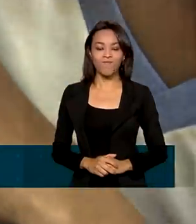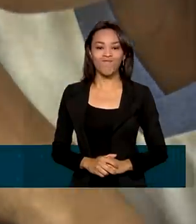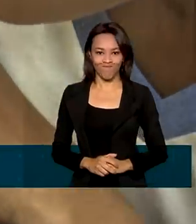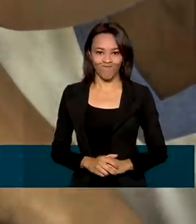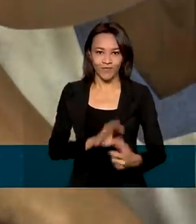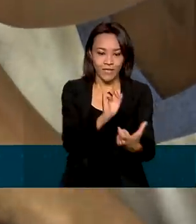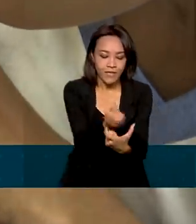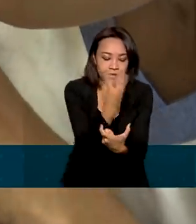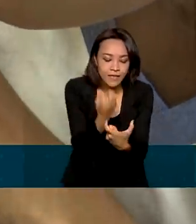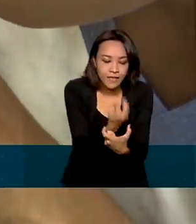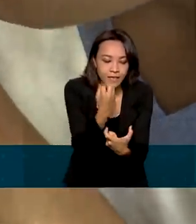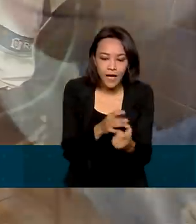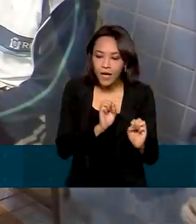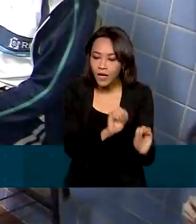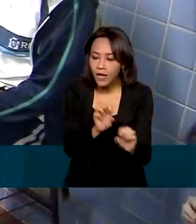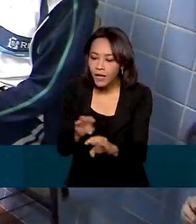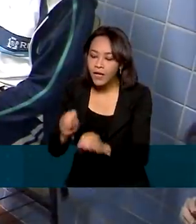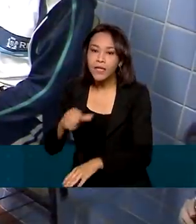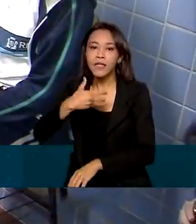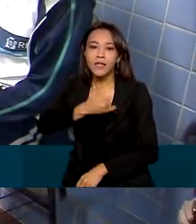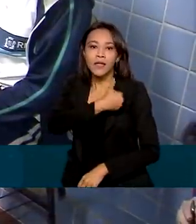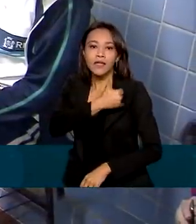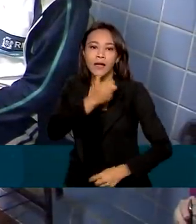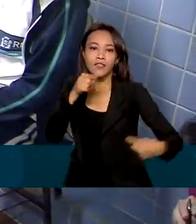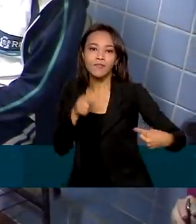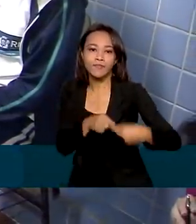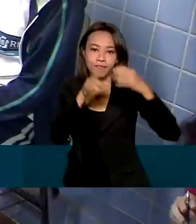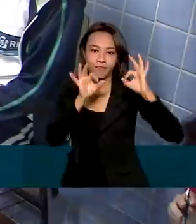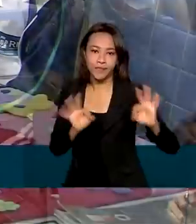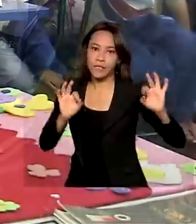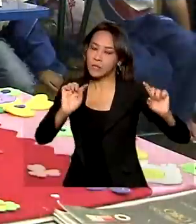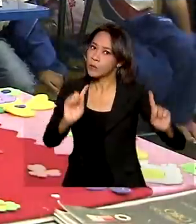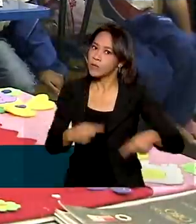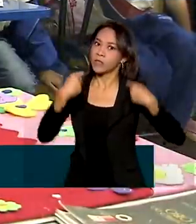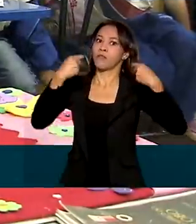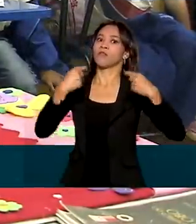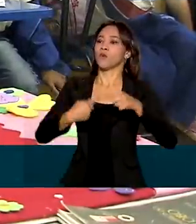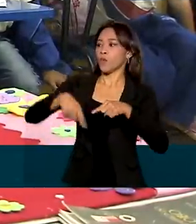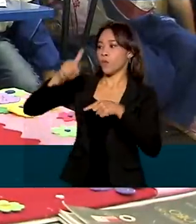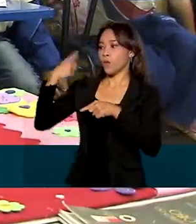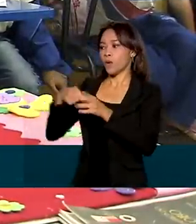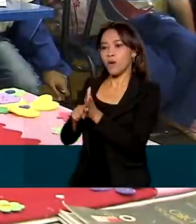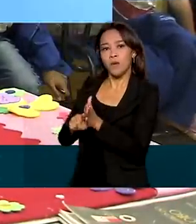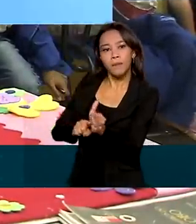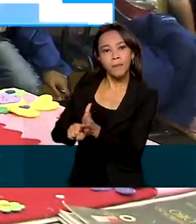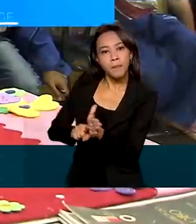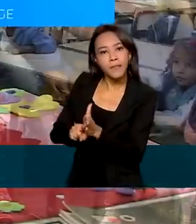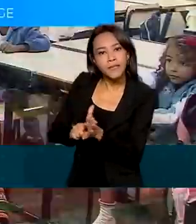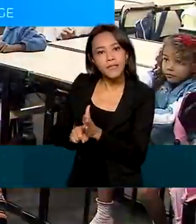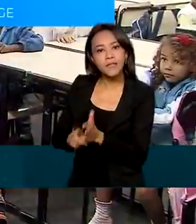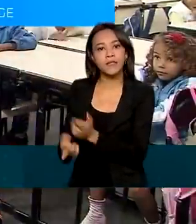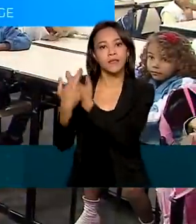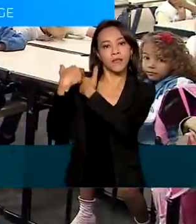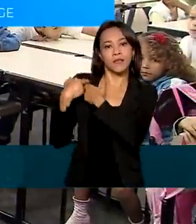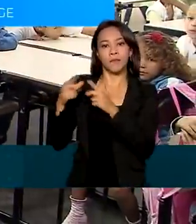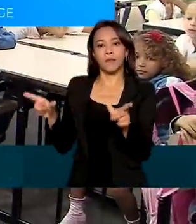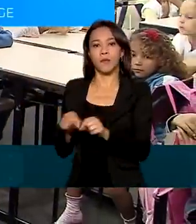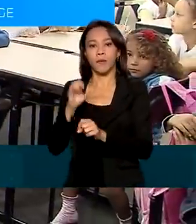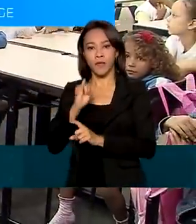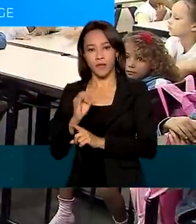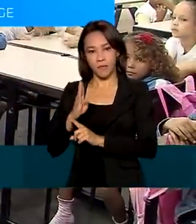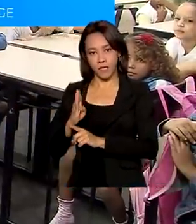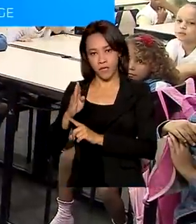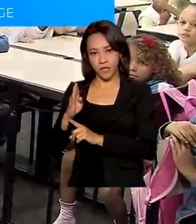Alfabetizar todos os brasileiros na idade correta é um desafio. De acordo com o último levantamento realizado pelo IBGE, 11 milhões de